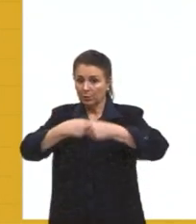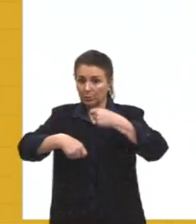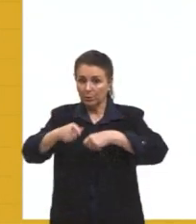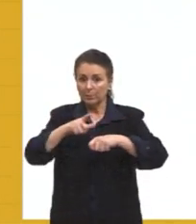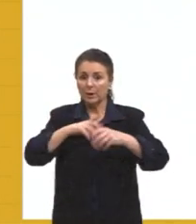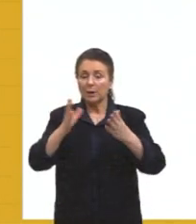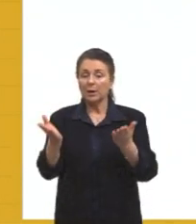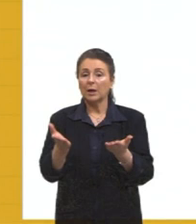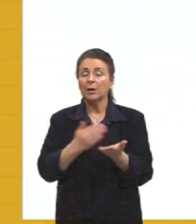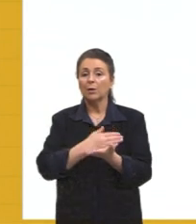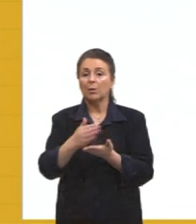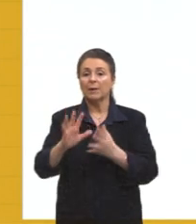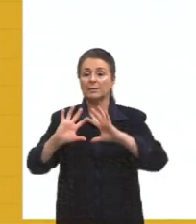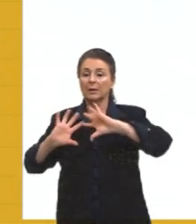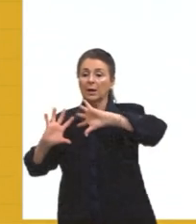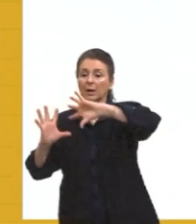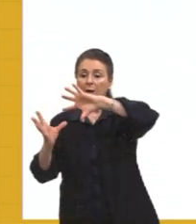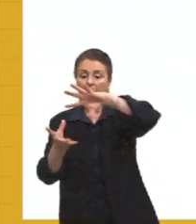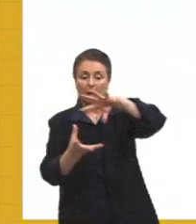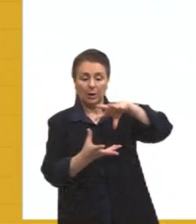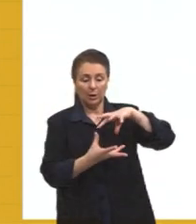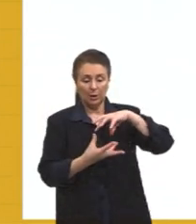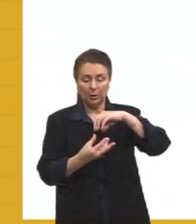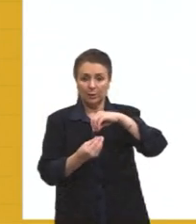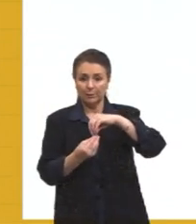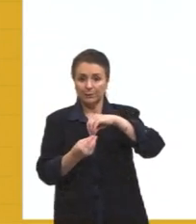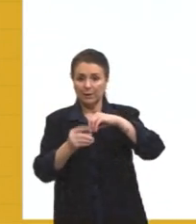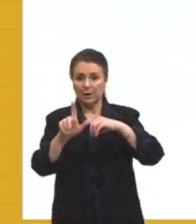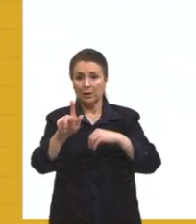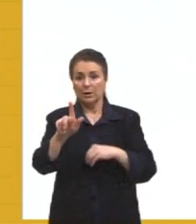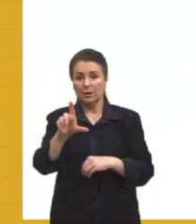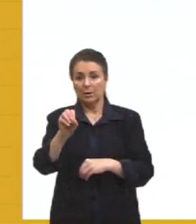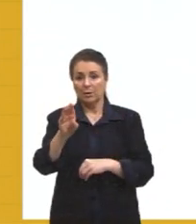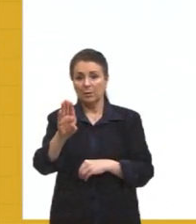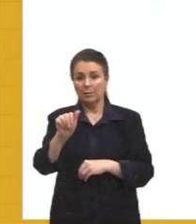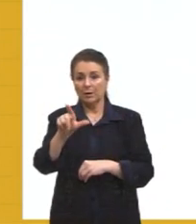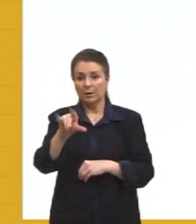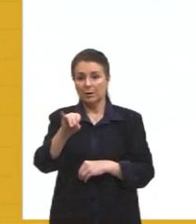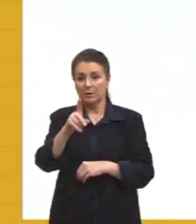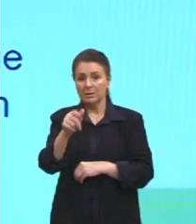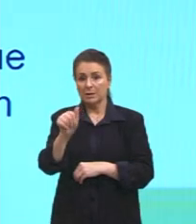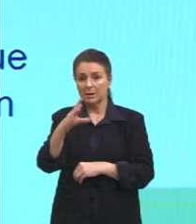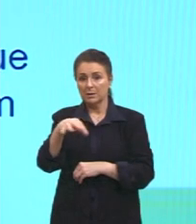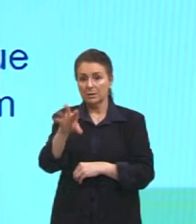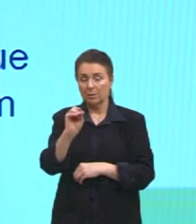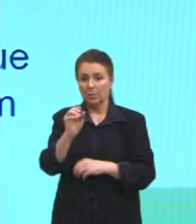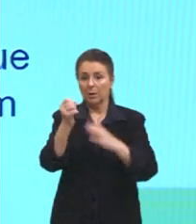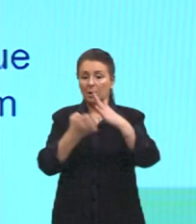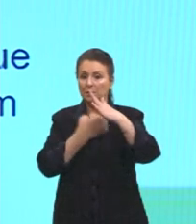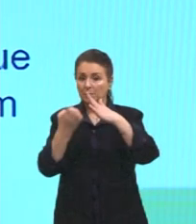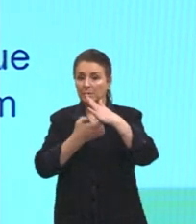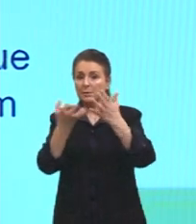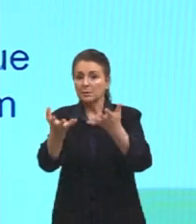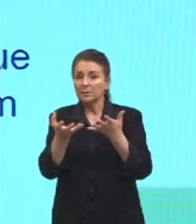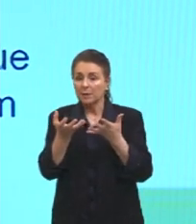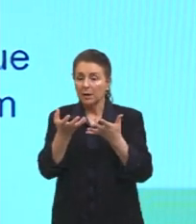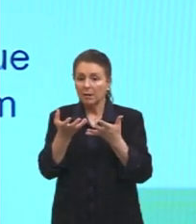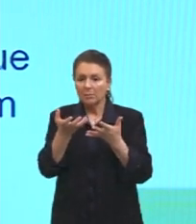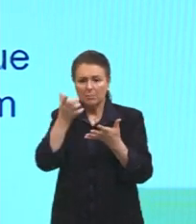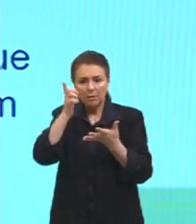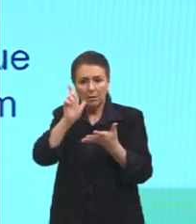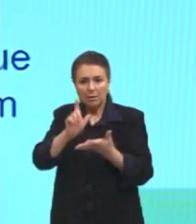globalização, essas empresas não vão querer ficar só no local, eles vão querer ganhar dinheiro, o seu capital vai entrar no